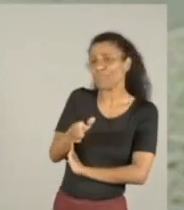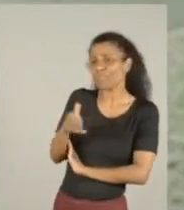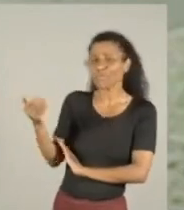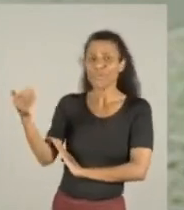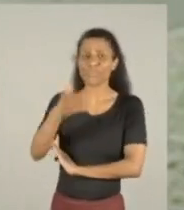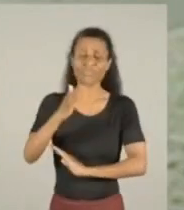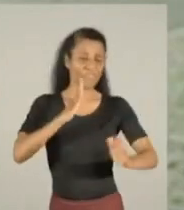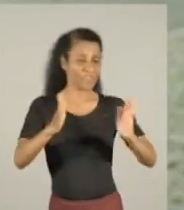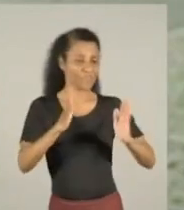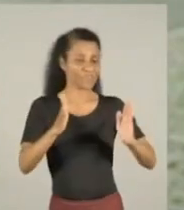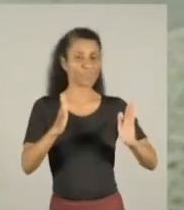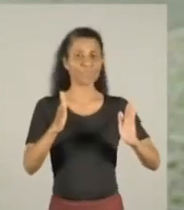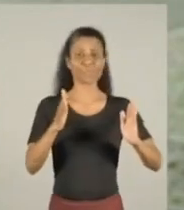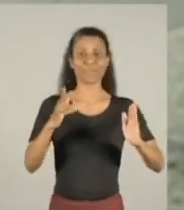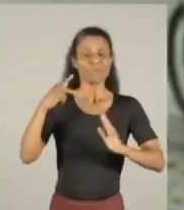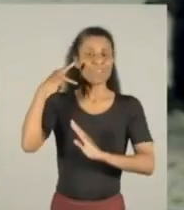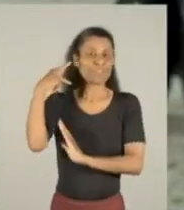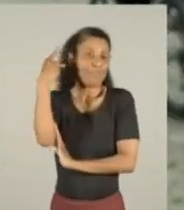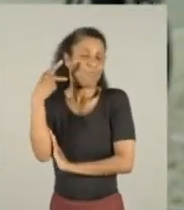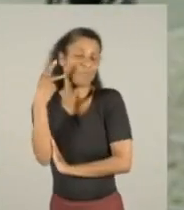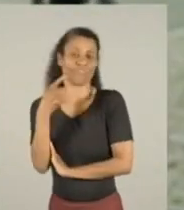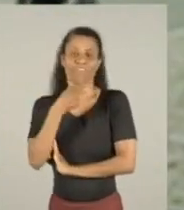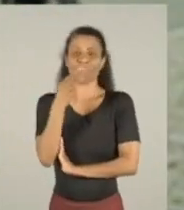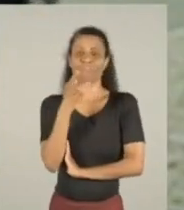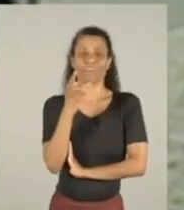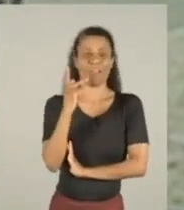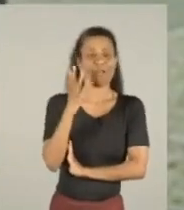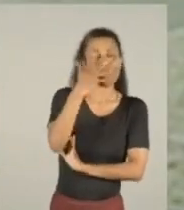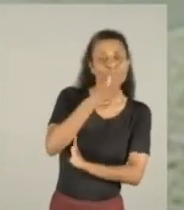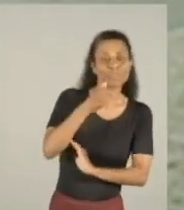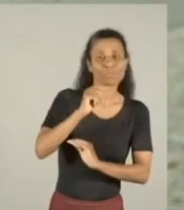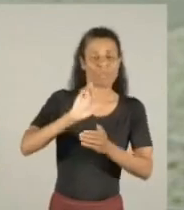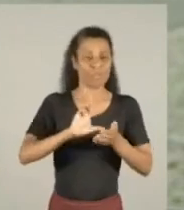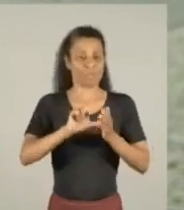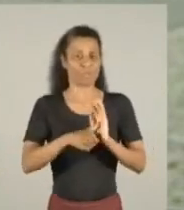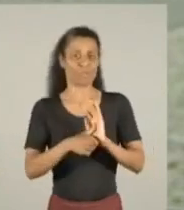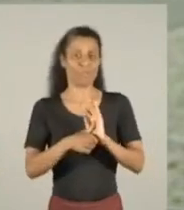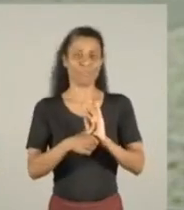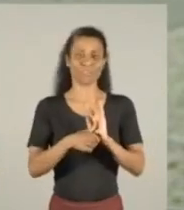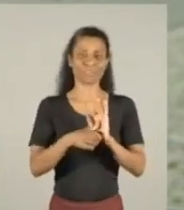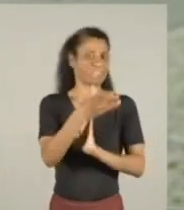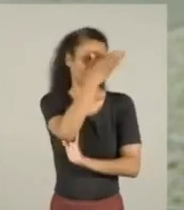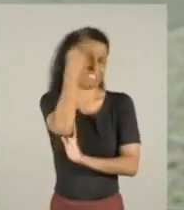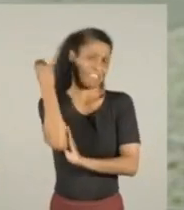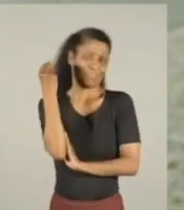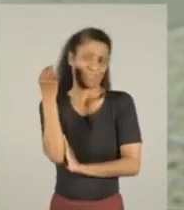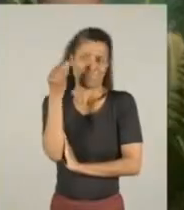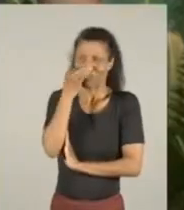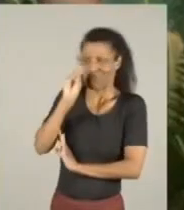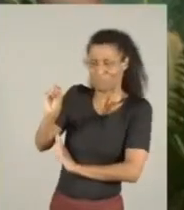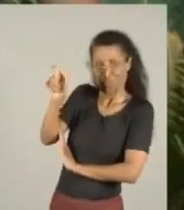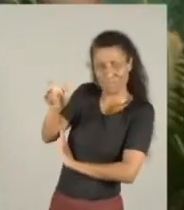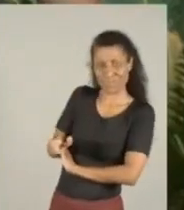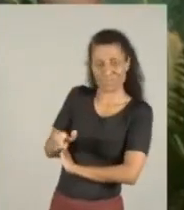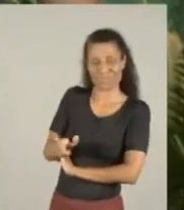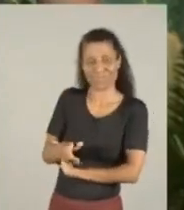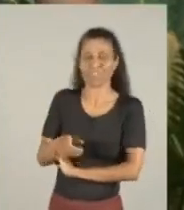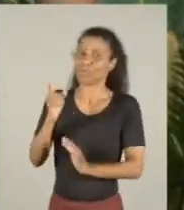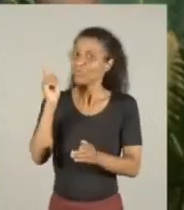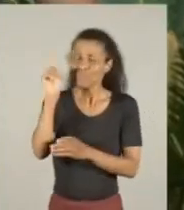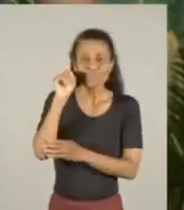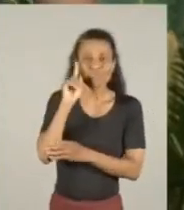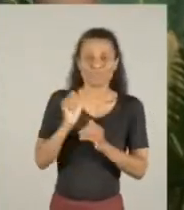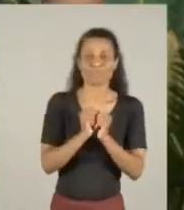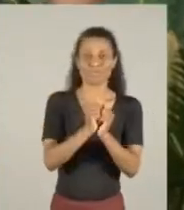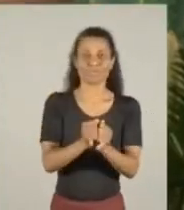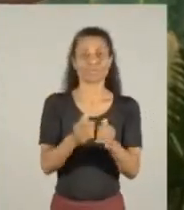que vem na época de política falar bonito e depois esquece das outras pessoas. Melo está aí dia a dia. Por já ter sido